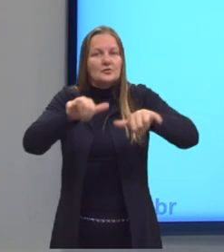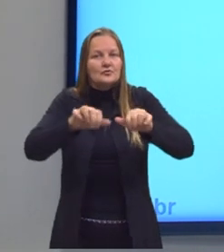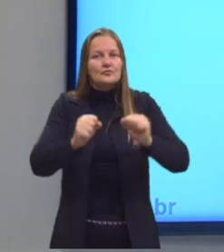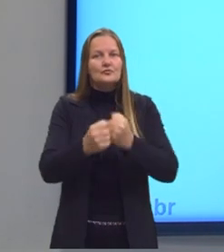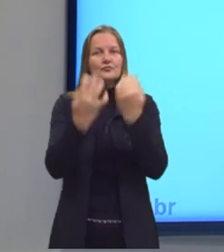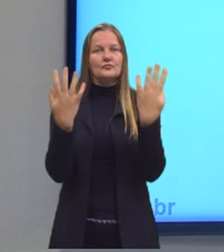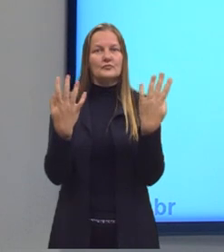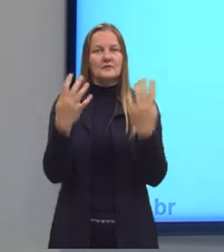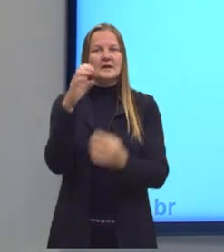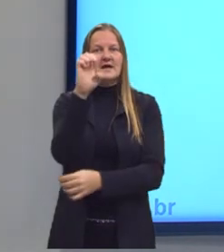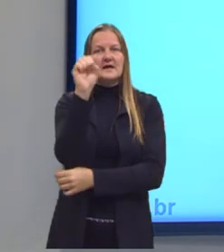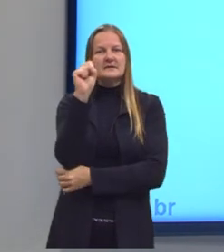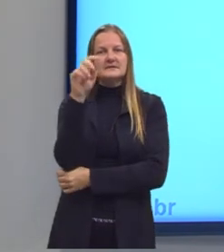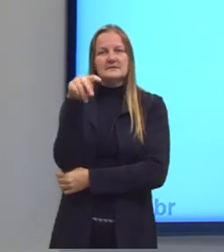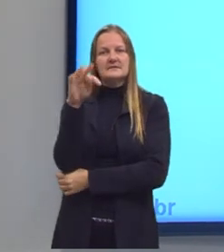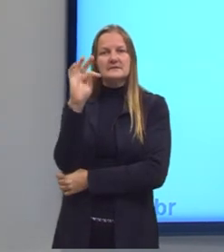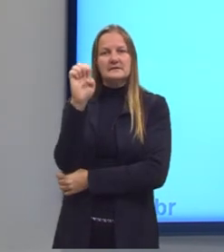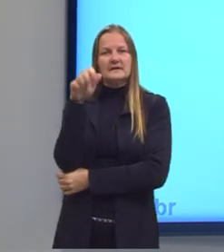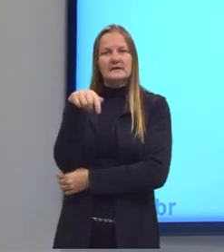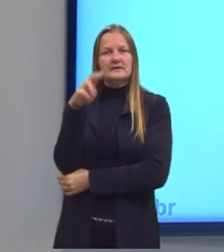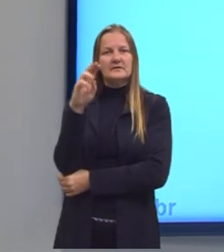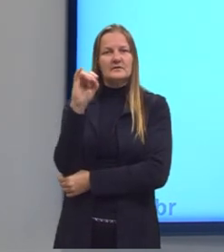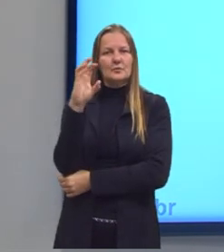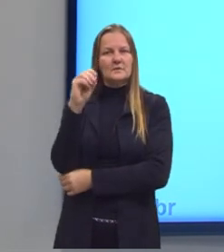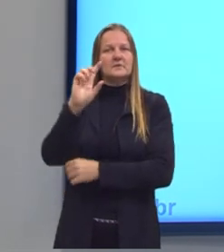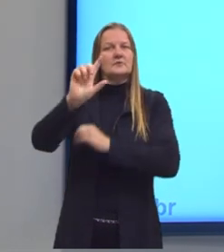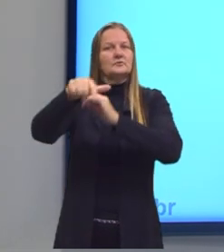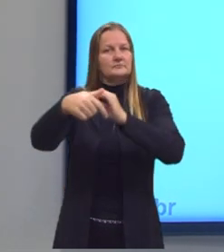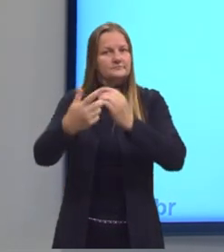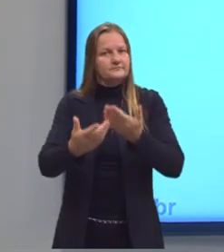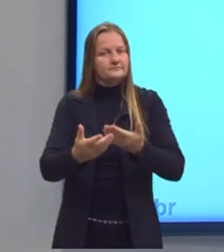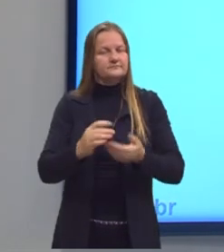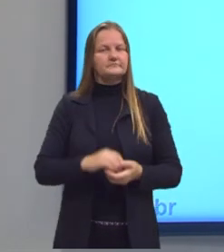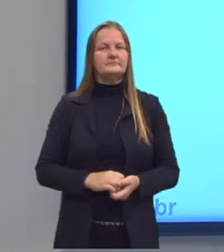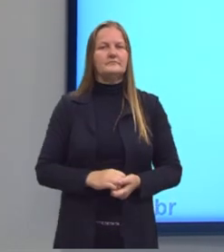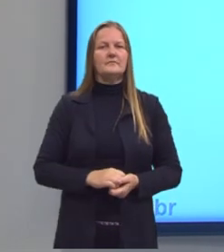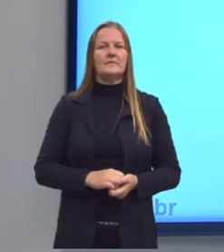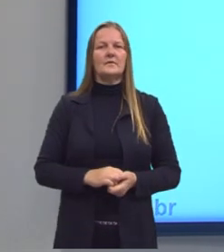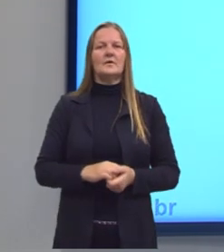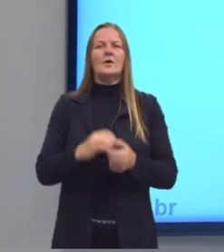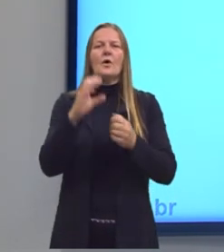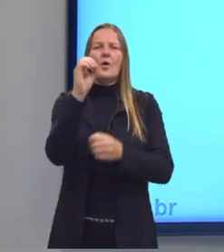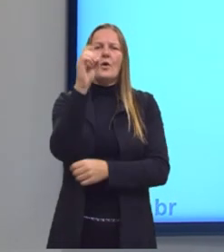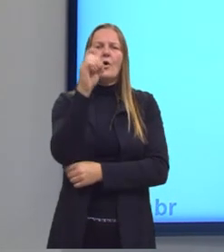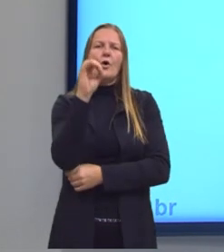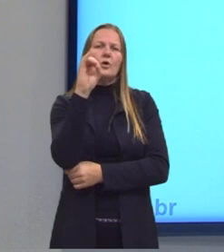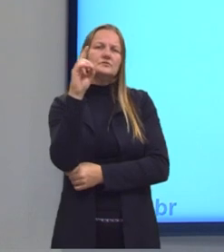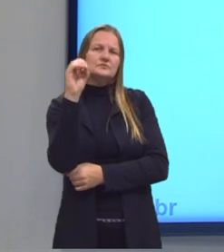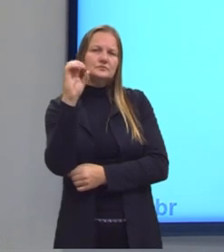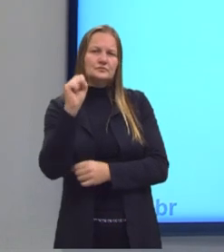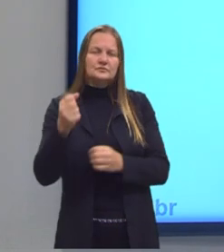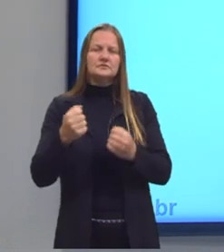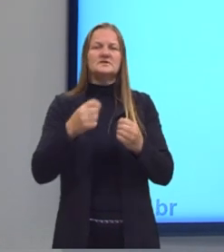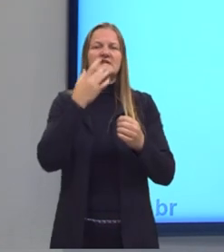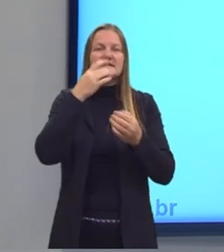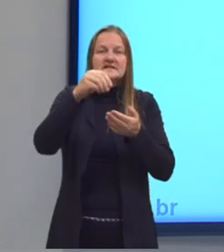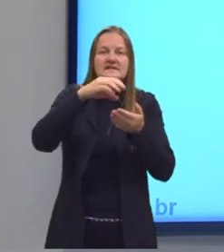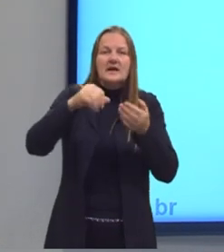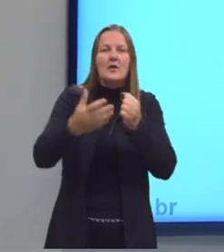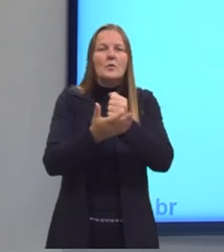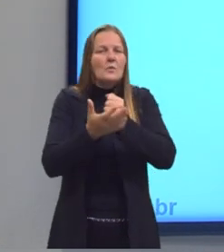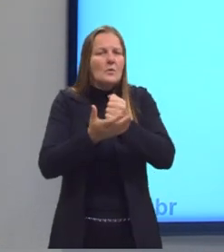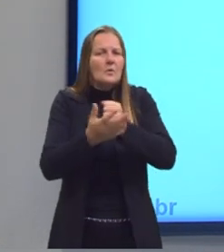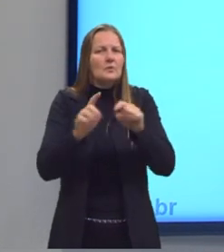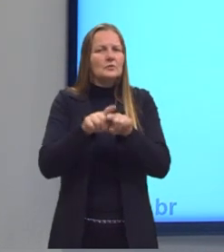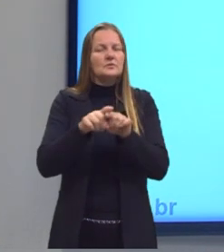Então, as reações ocorrem entre os ácidos, bases, sais e óxidos, né? Entre as funções inorgânicas e elas